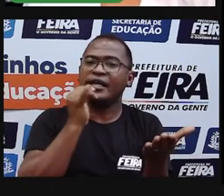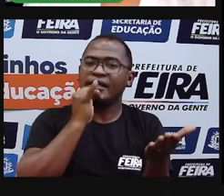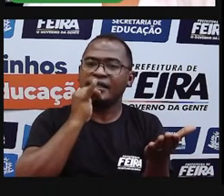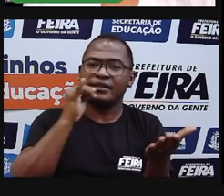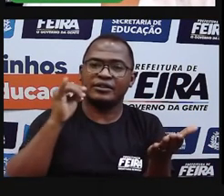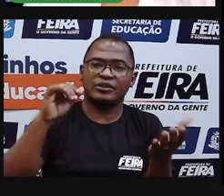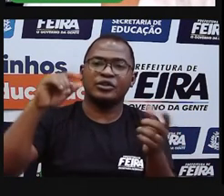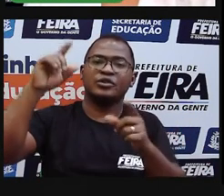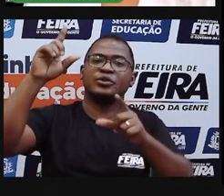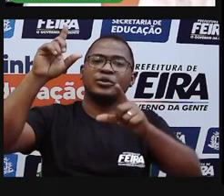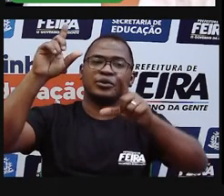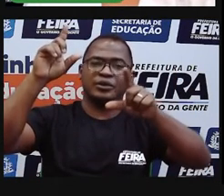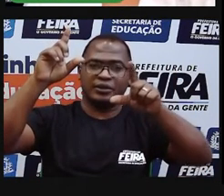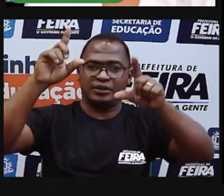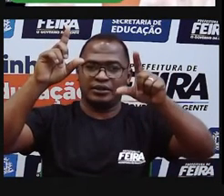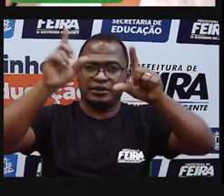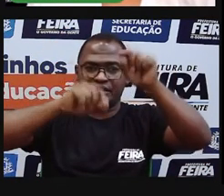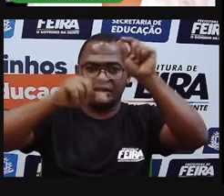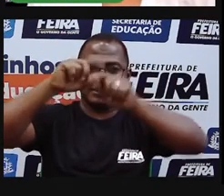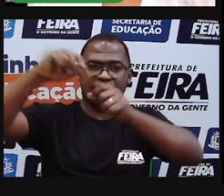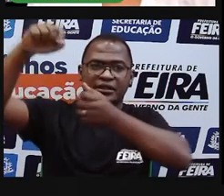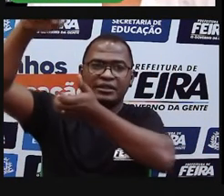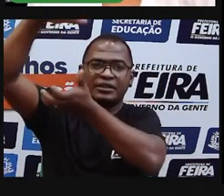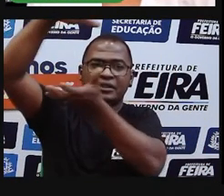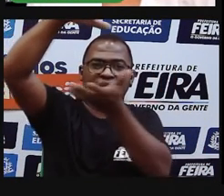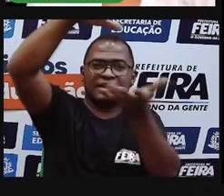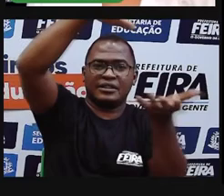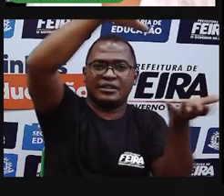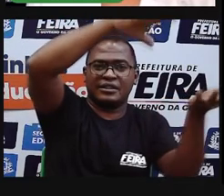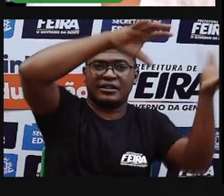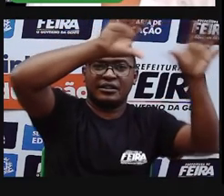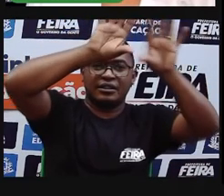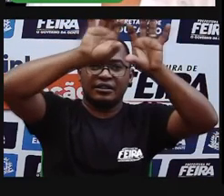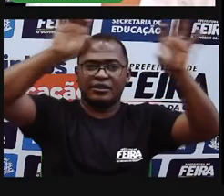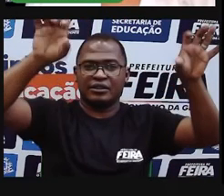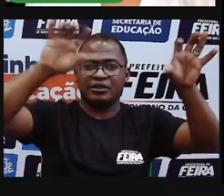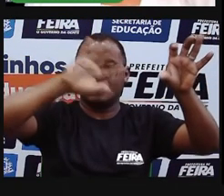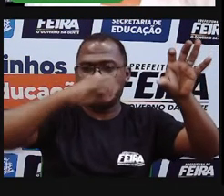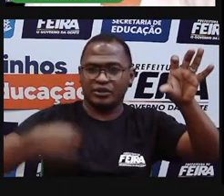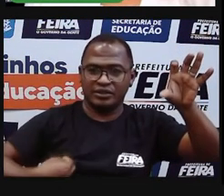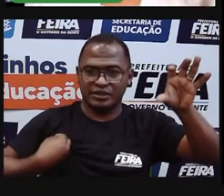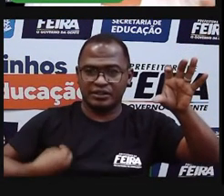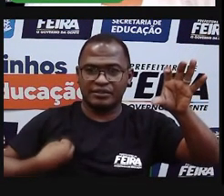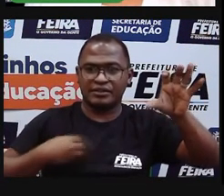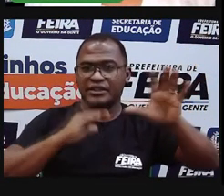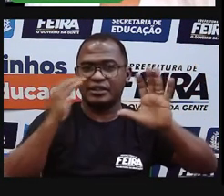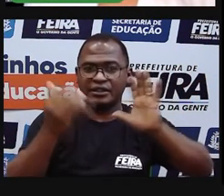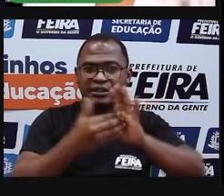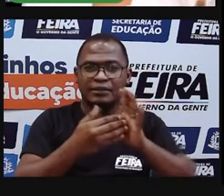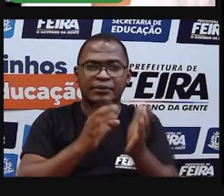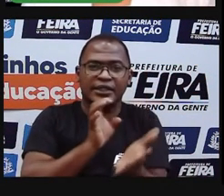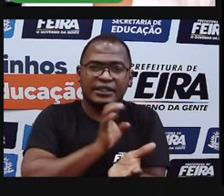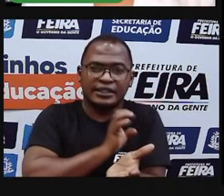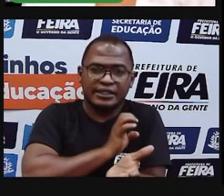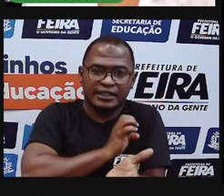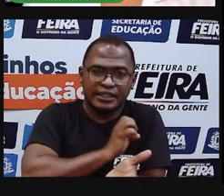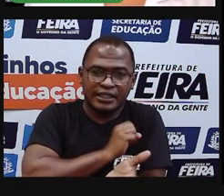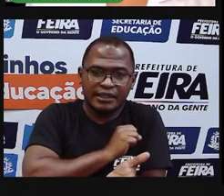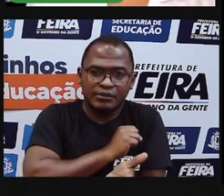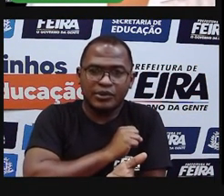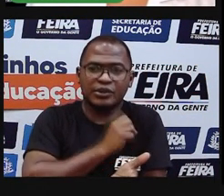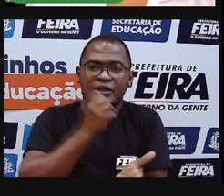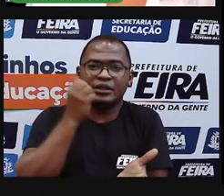bosques têm mais vida, nossa vida mais amores. Esses mar sozinho à noite,